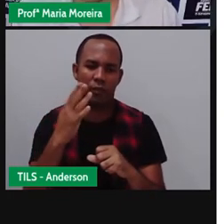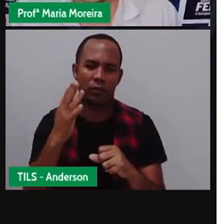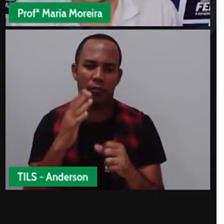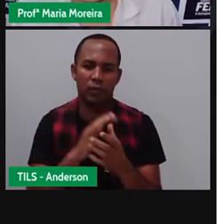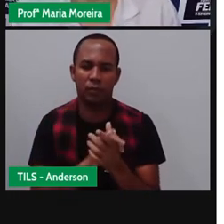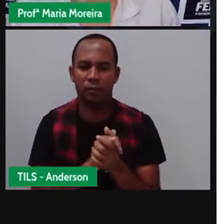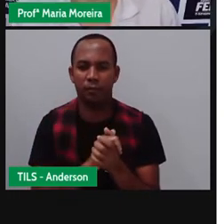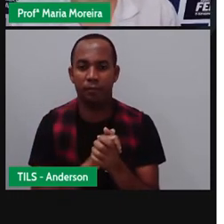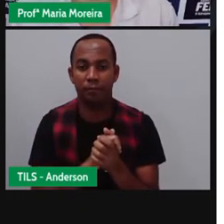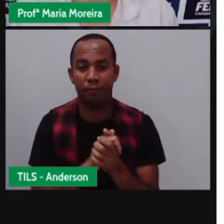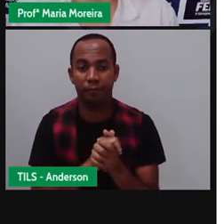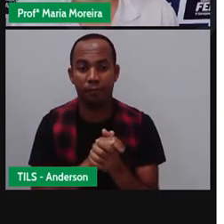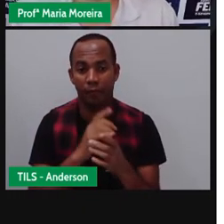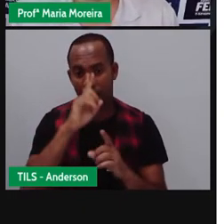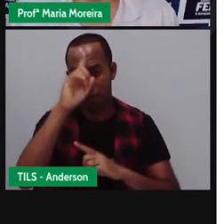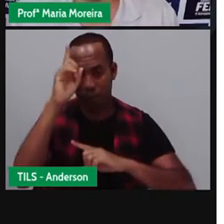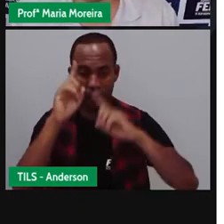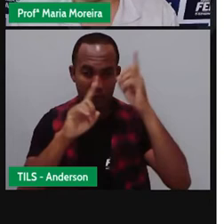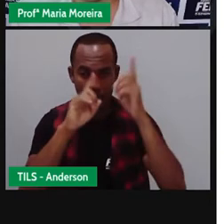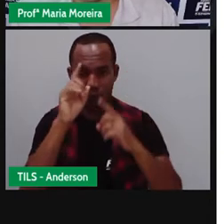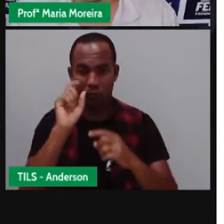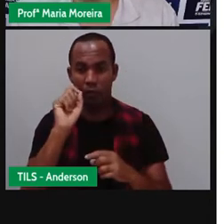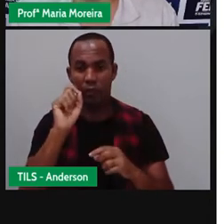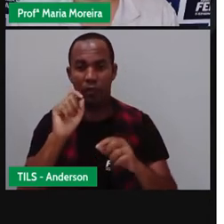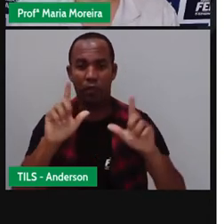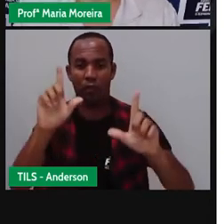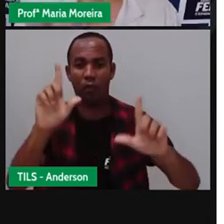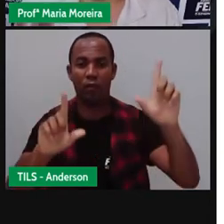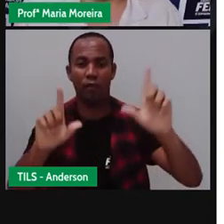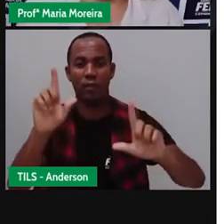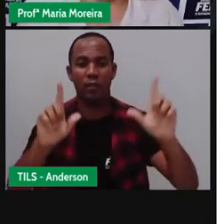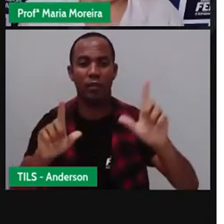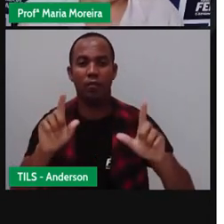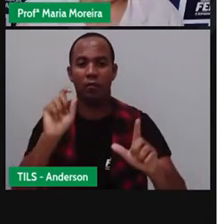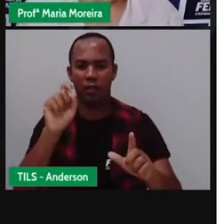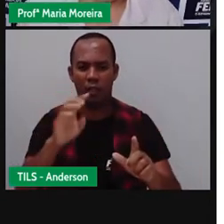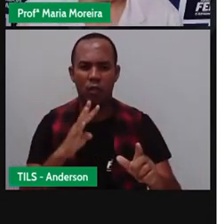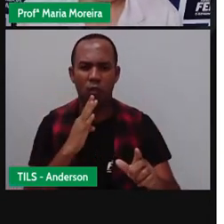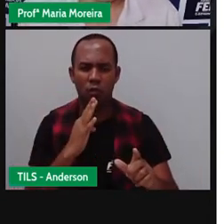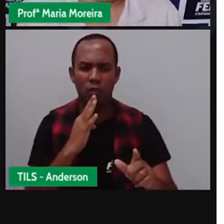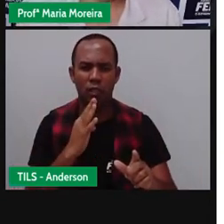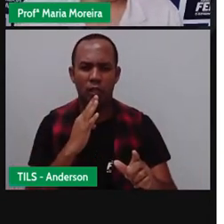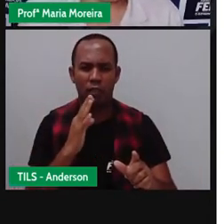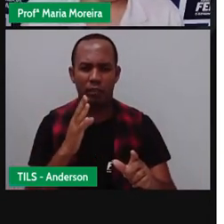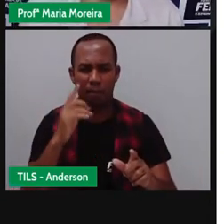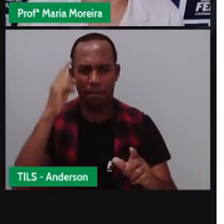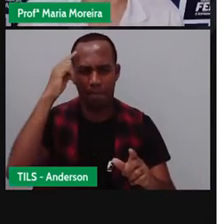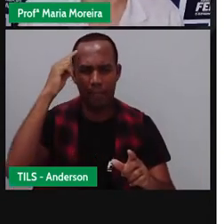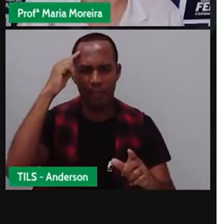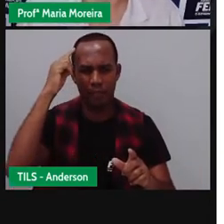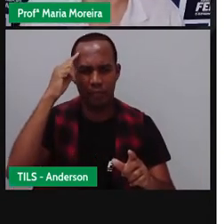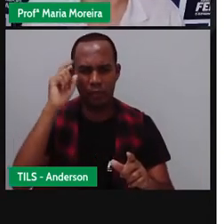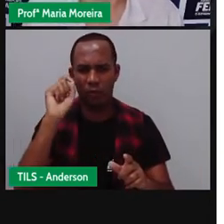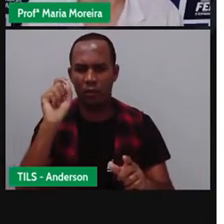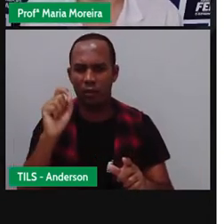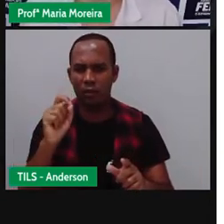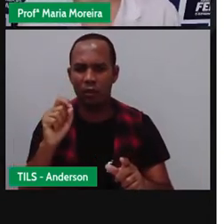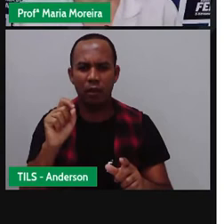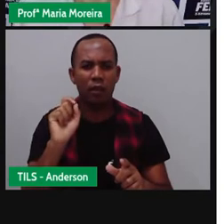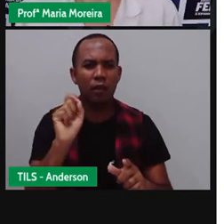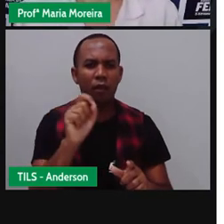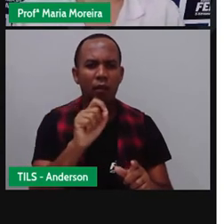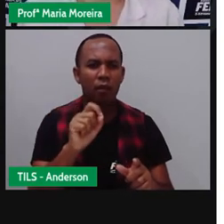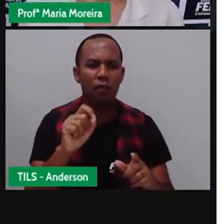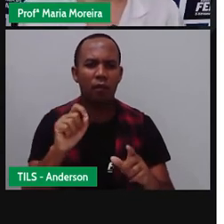Bom, a invenção da televisão. Quem aí não tem uma TV em casa, né? Justamente pensando nesse quesito de quem não tem uma TV em